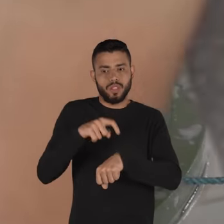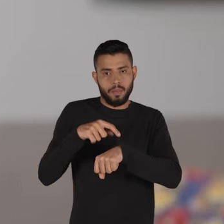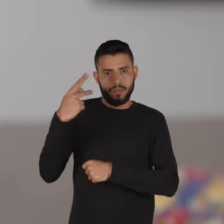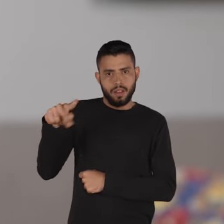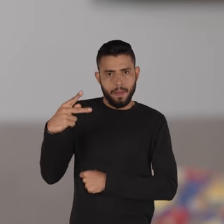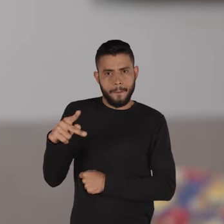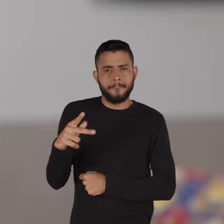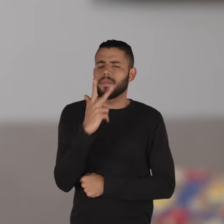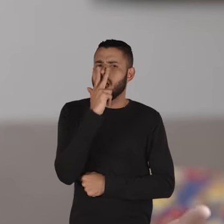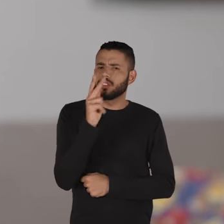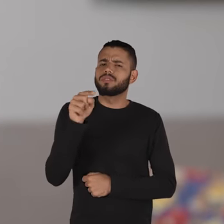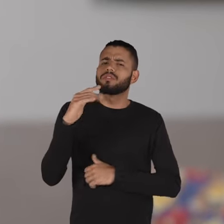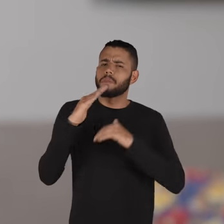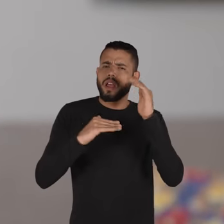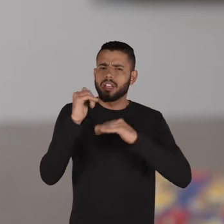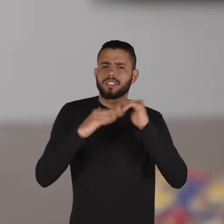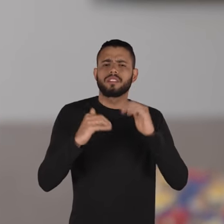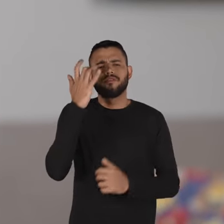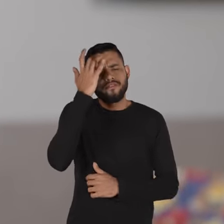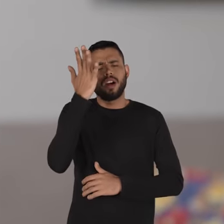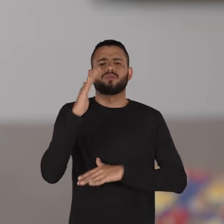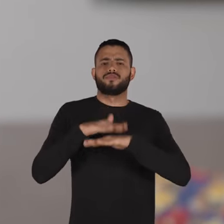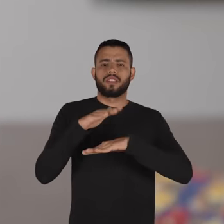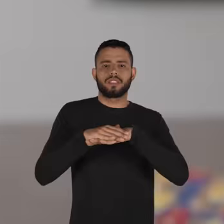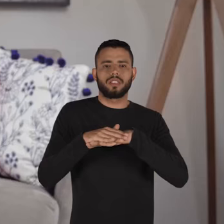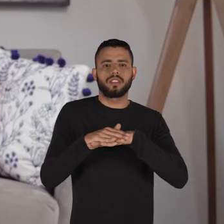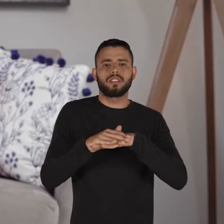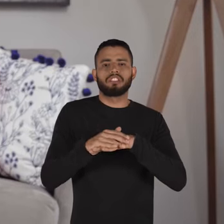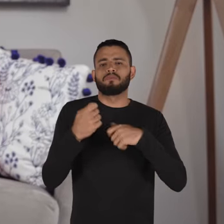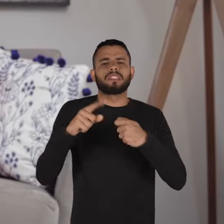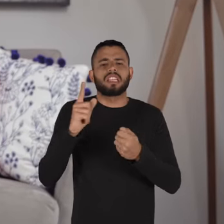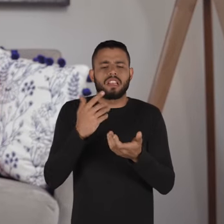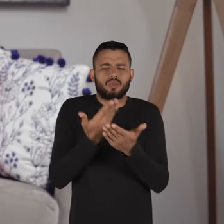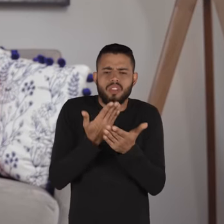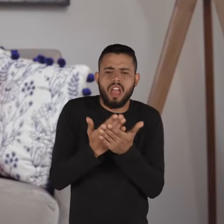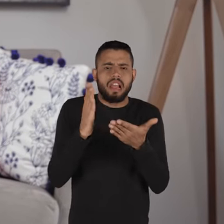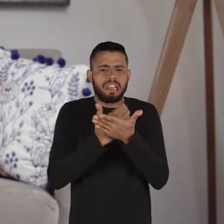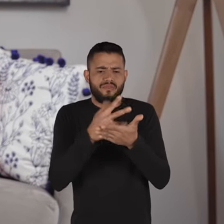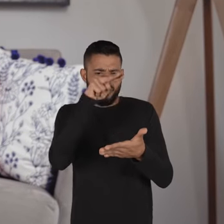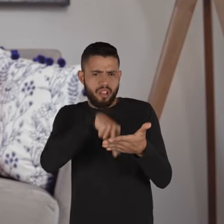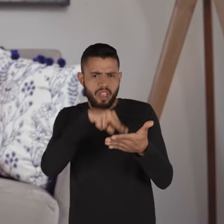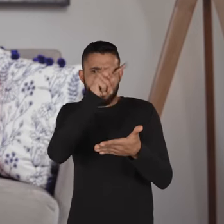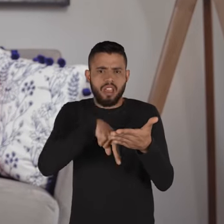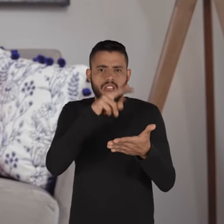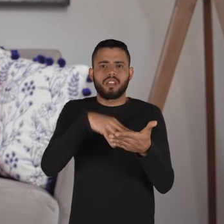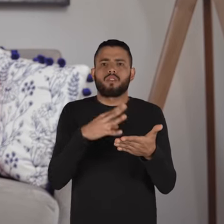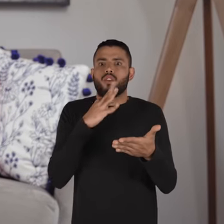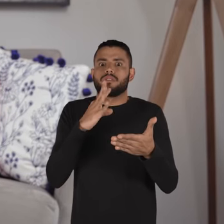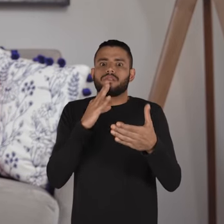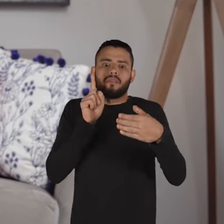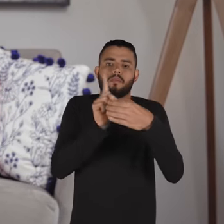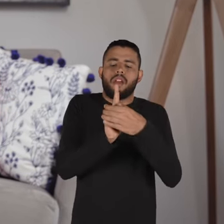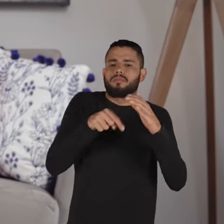do outro acho que isso é uma coisa prática fácil de fazer não tem que ler um livro não tem que fazer